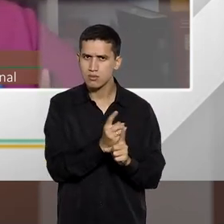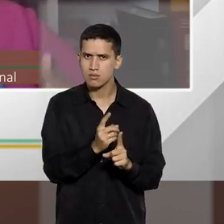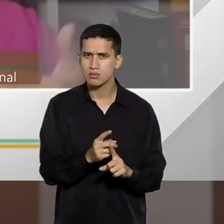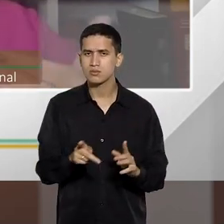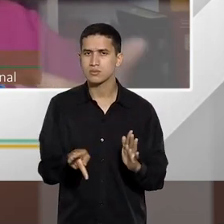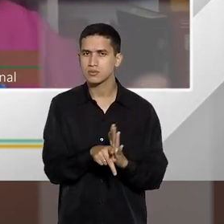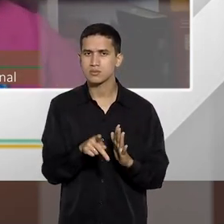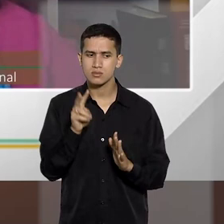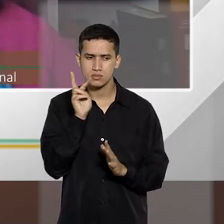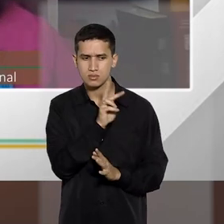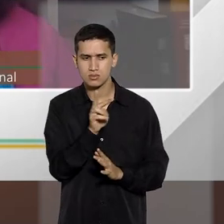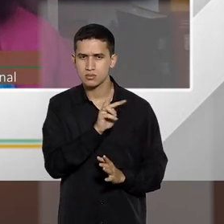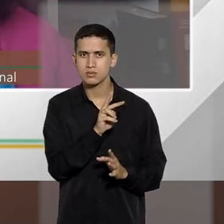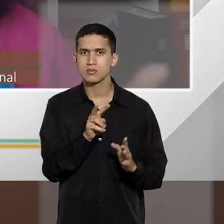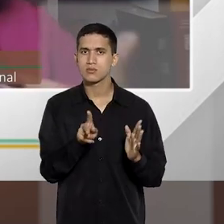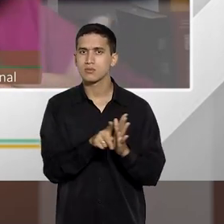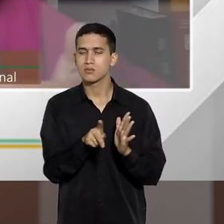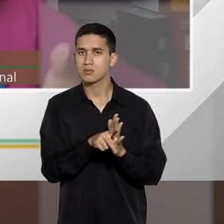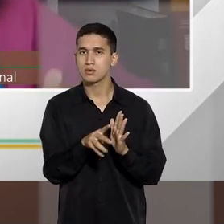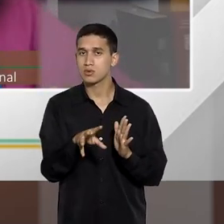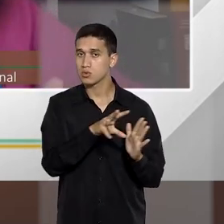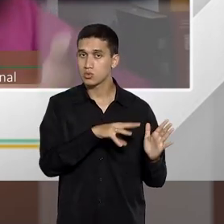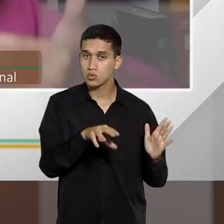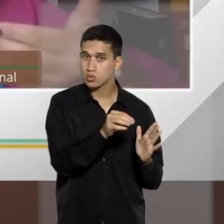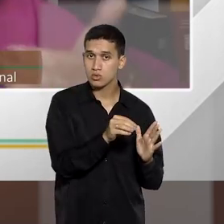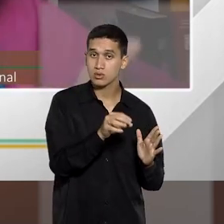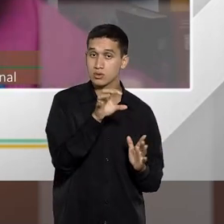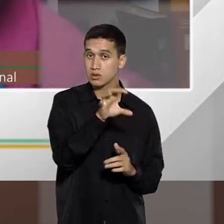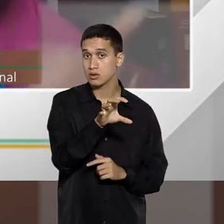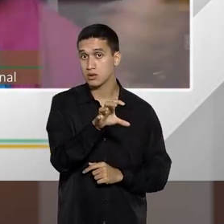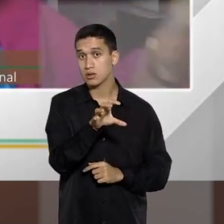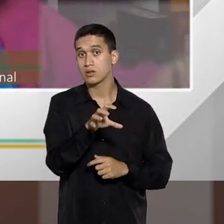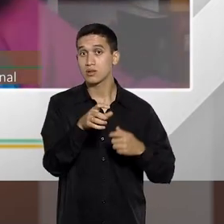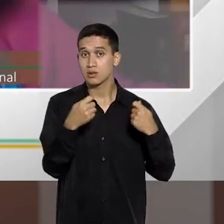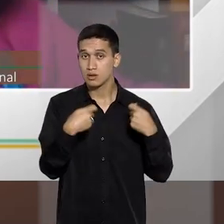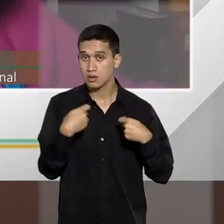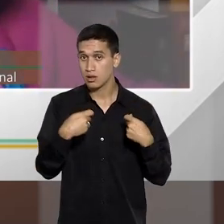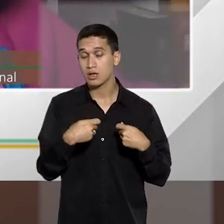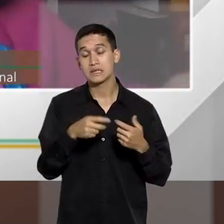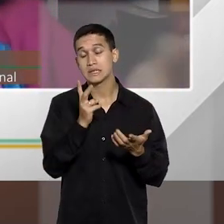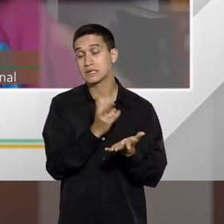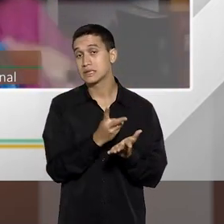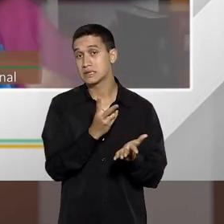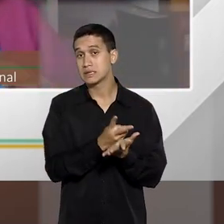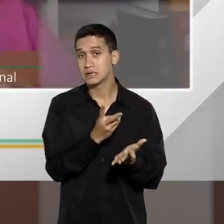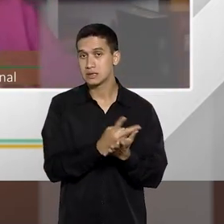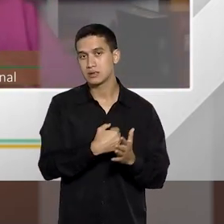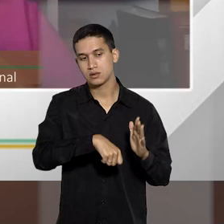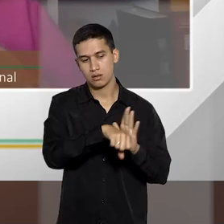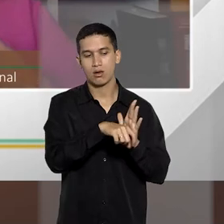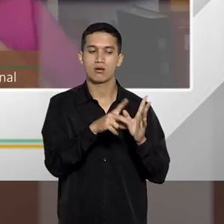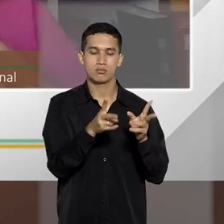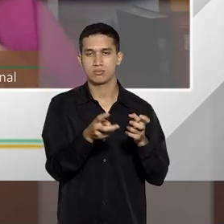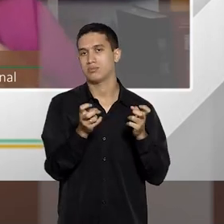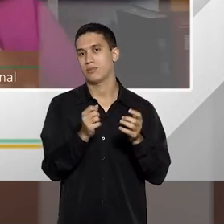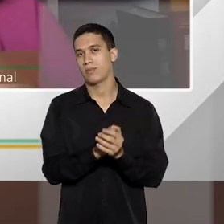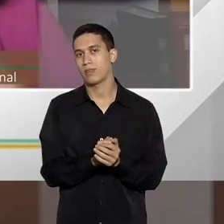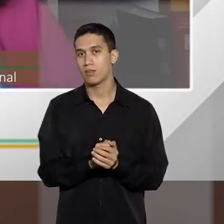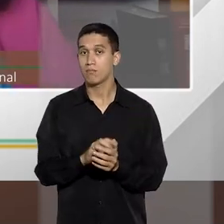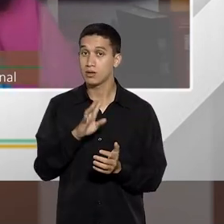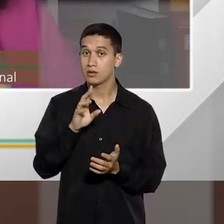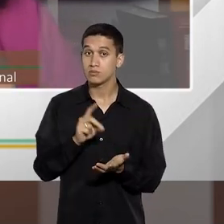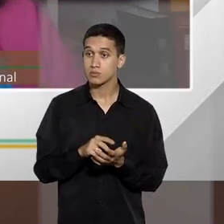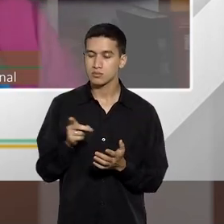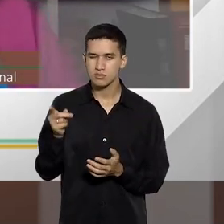figuras de elemento objetivo do tipo, eu preciso da habitualidade, então, naquele único